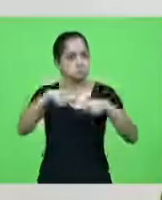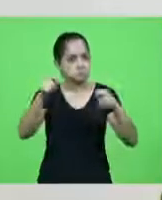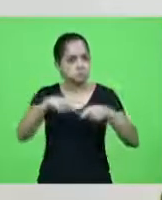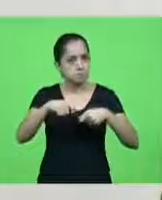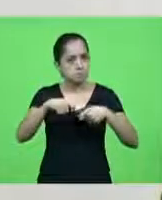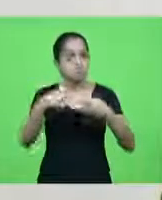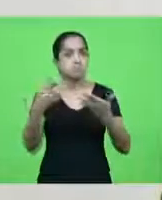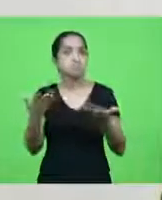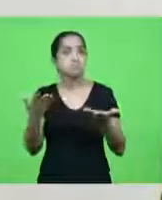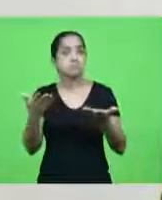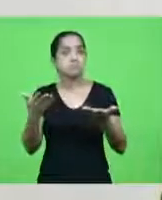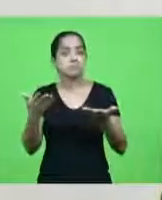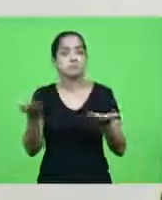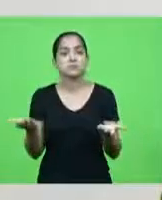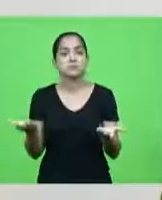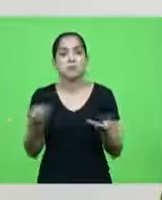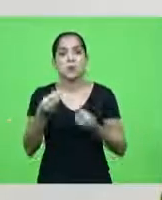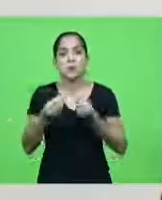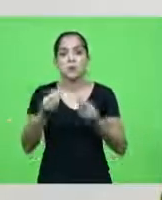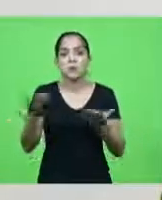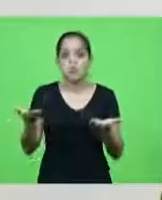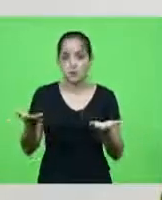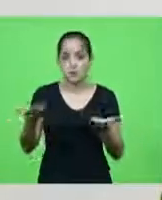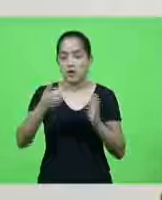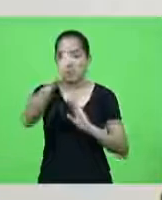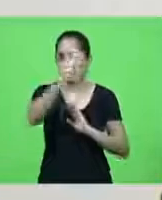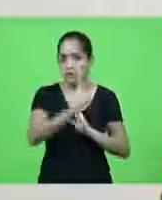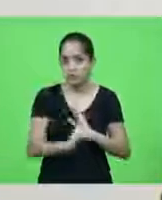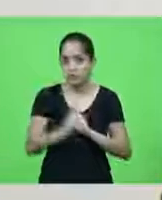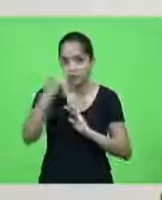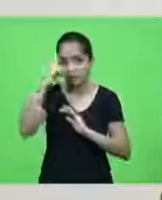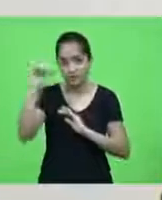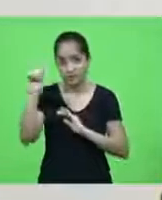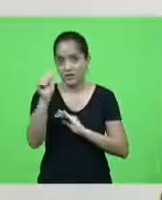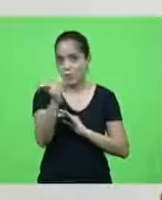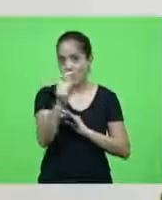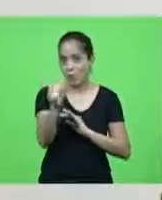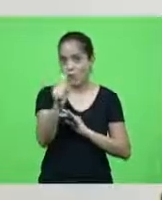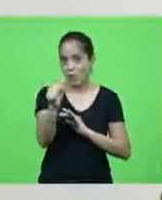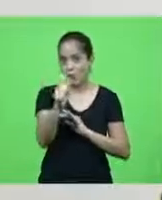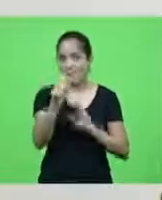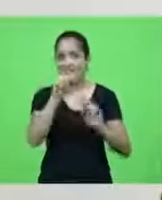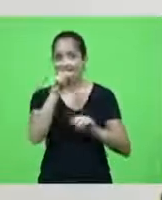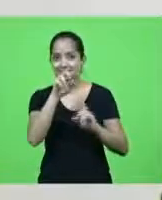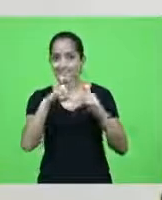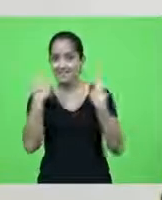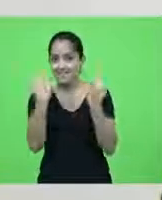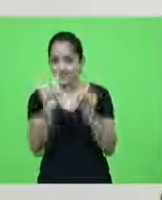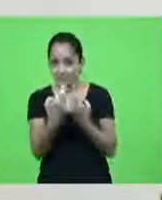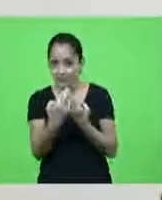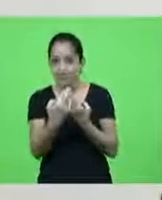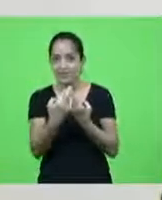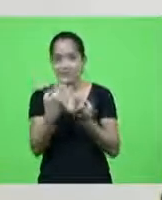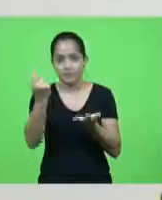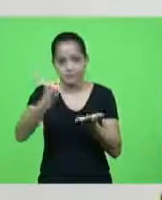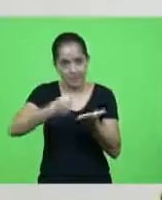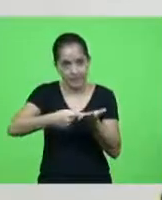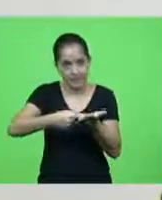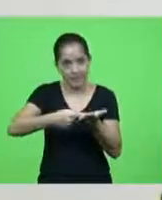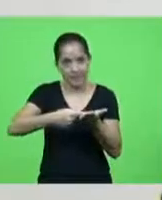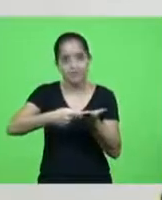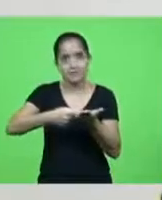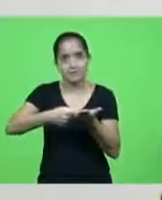e agora os diretores dia 11 na reunião que vai ter na assembleia